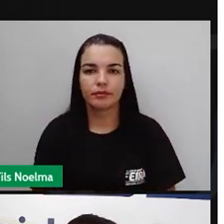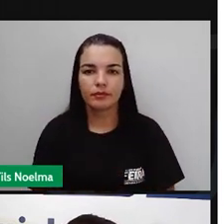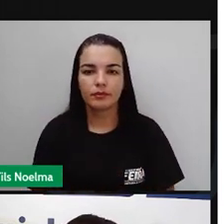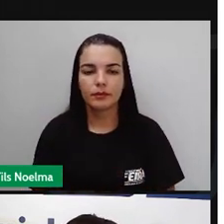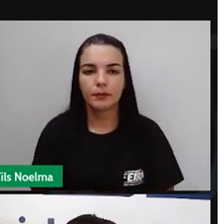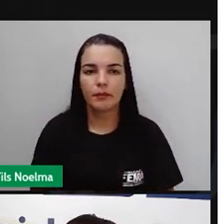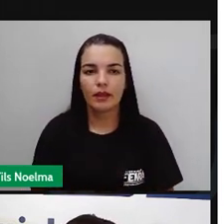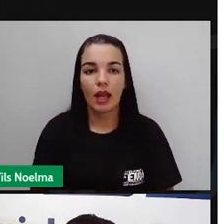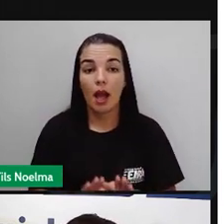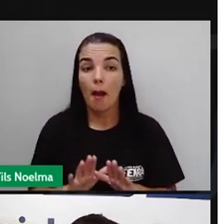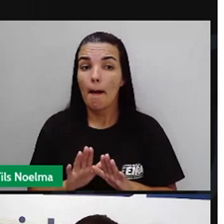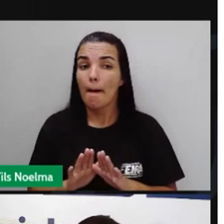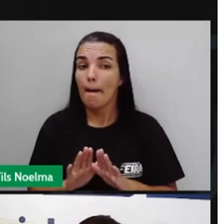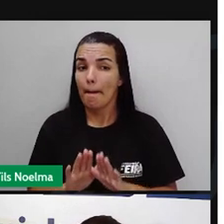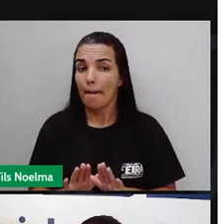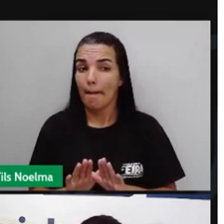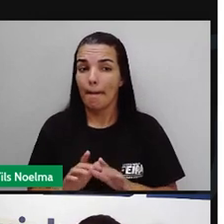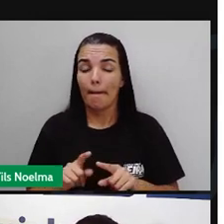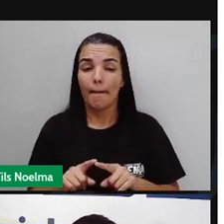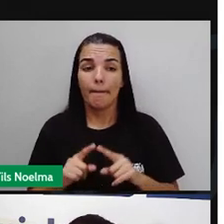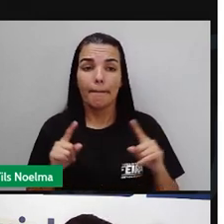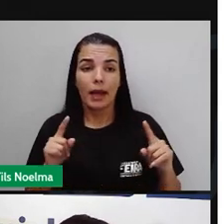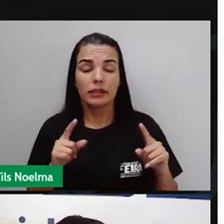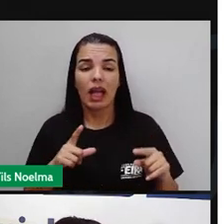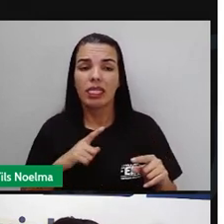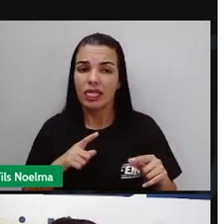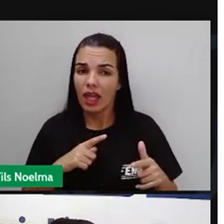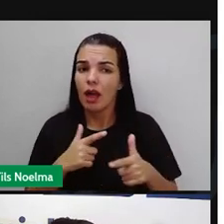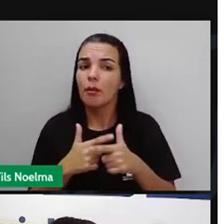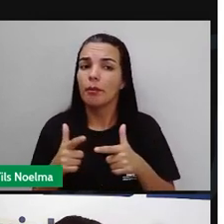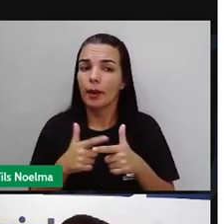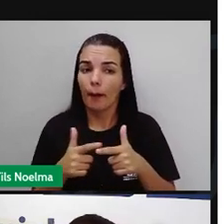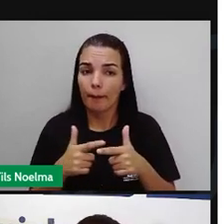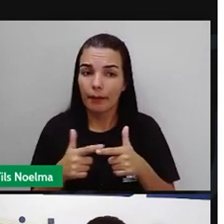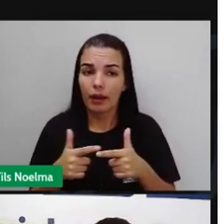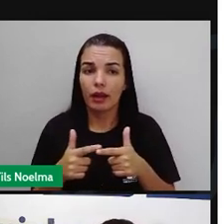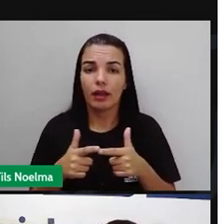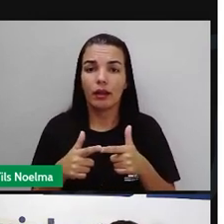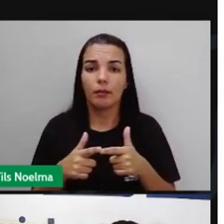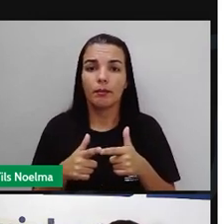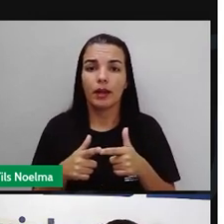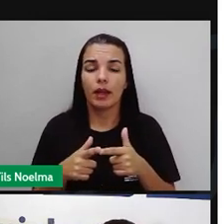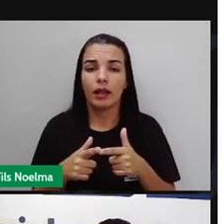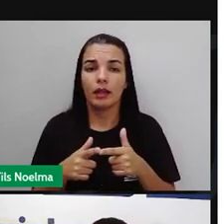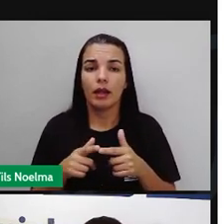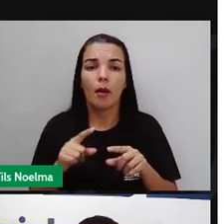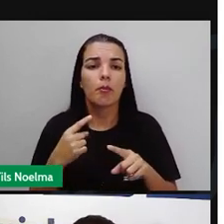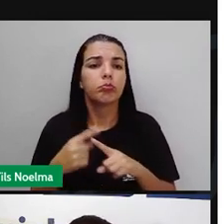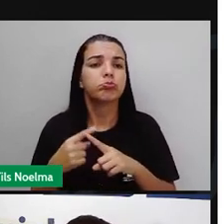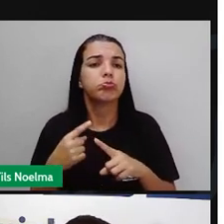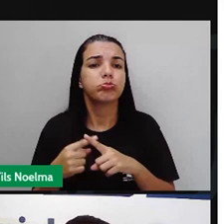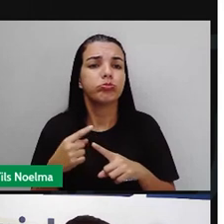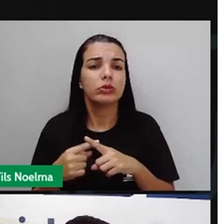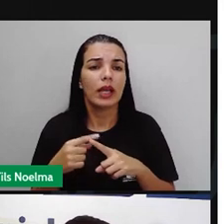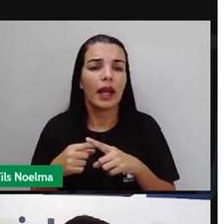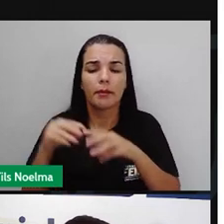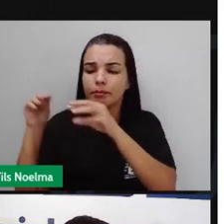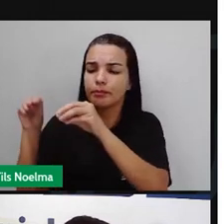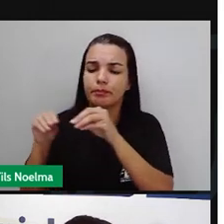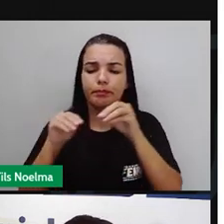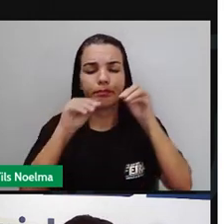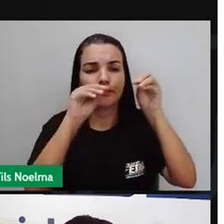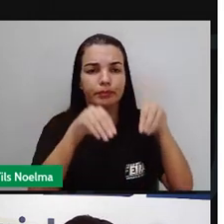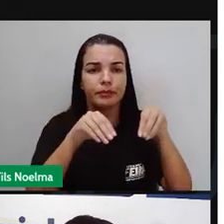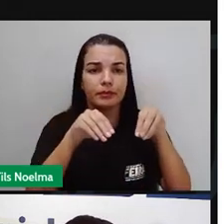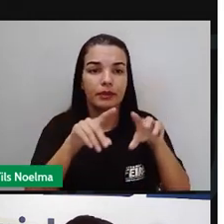causas dos nordestinos porque esses nordestinos eles saiam do nordeste e iam até a Amazônia legal